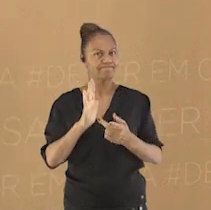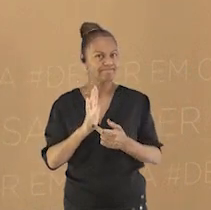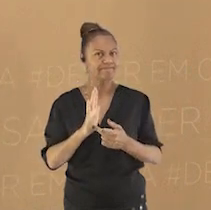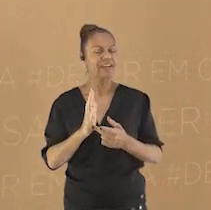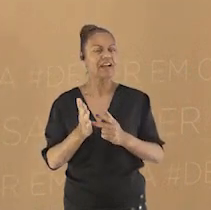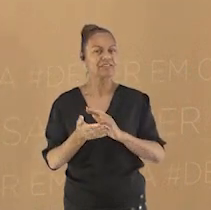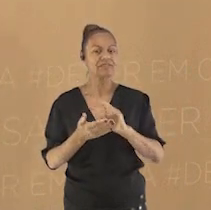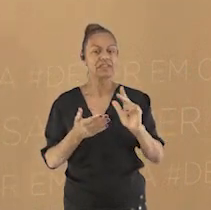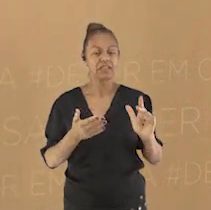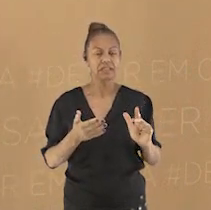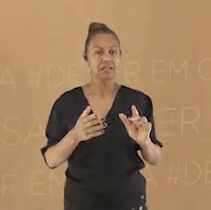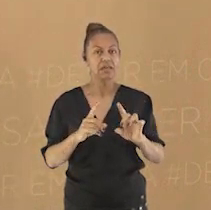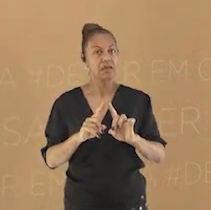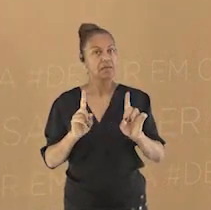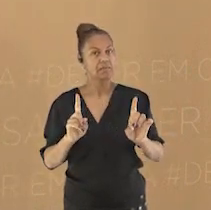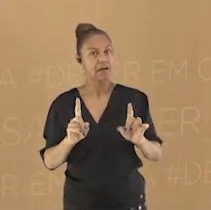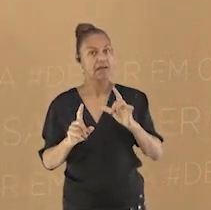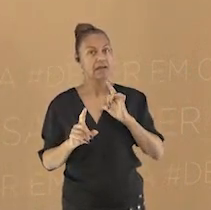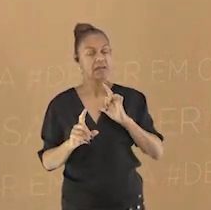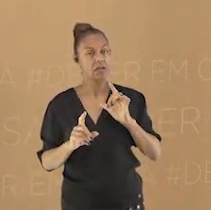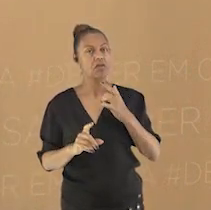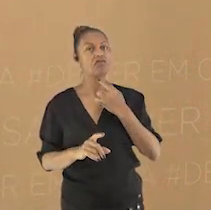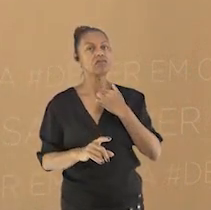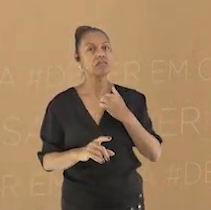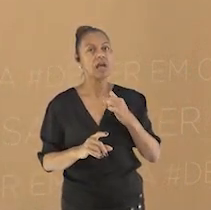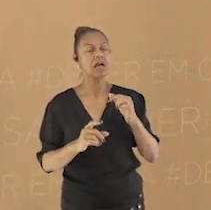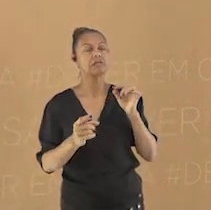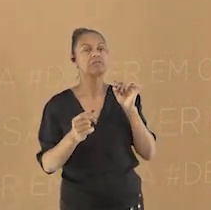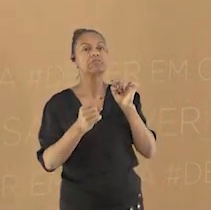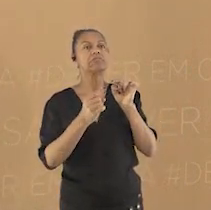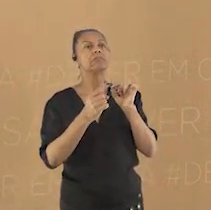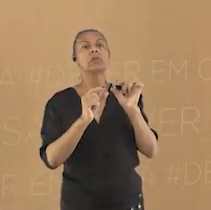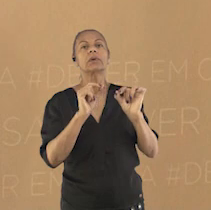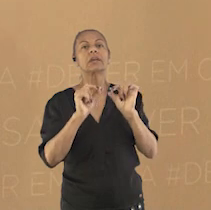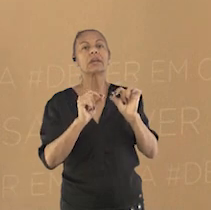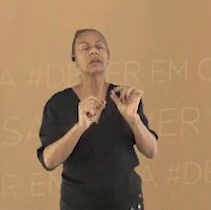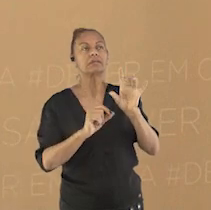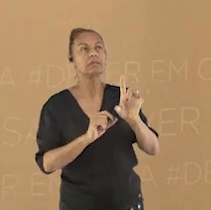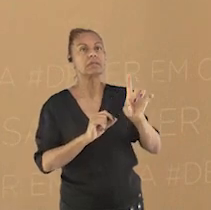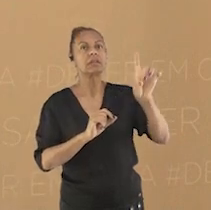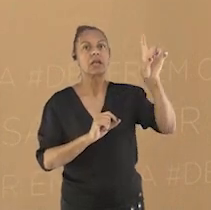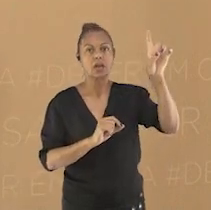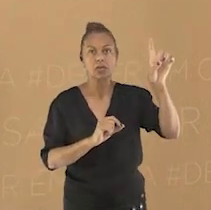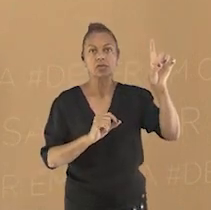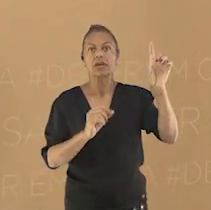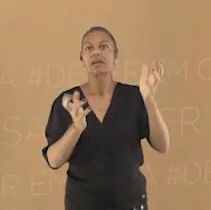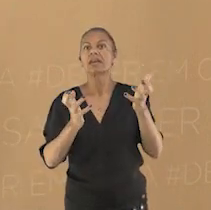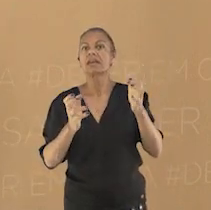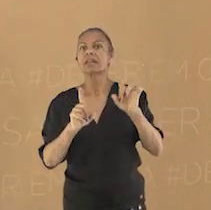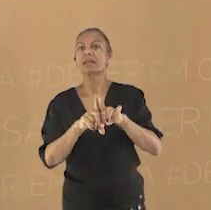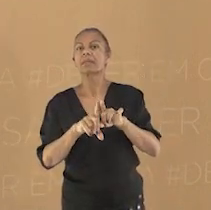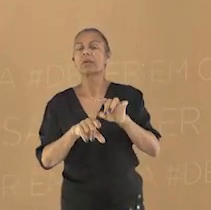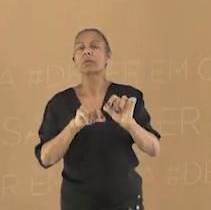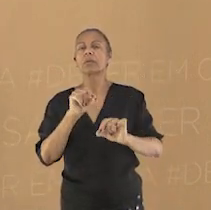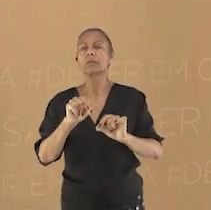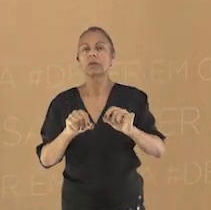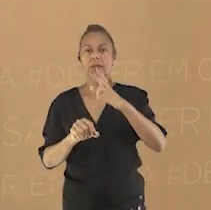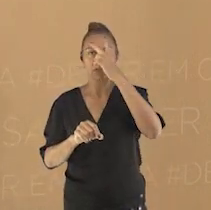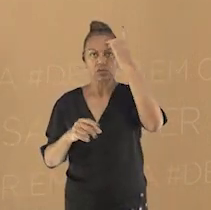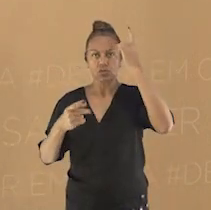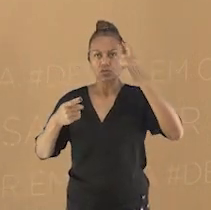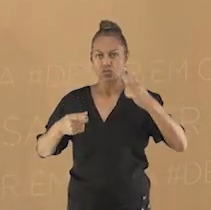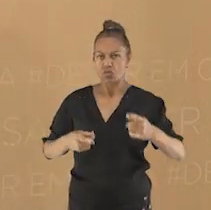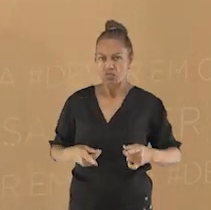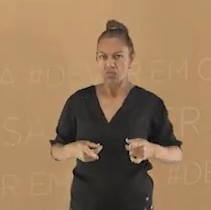Deus ou das forças sobrenaturais de que os seres humanos sejam bons, justos e solidários. Além